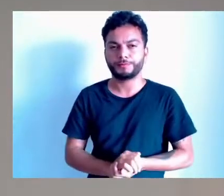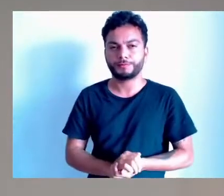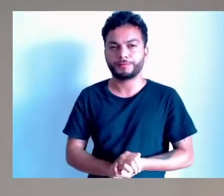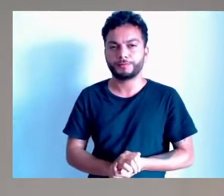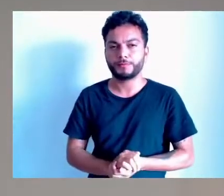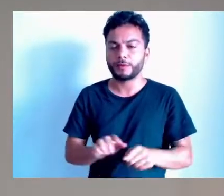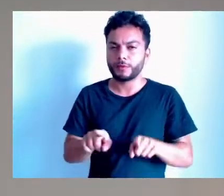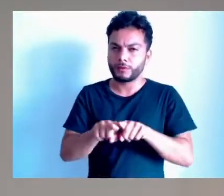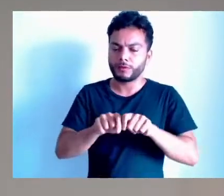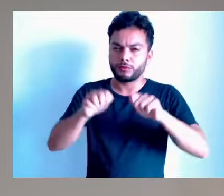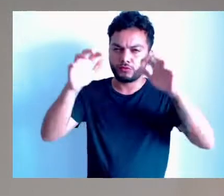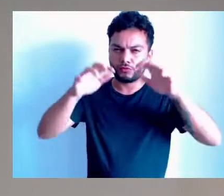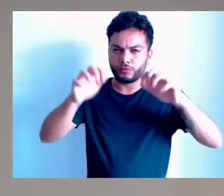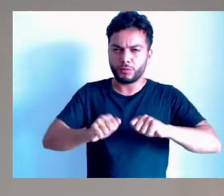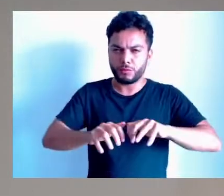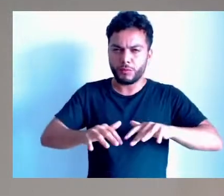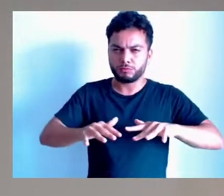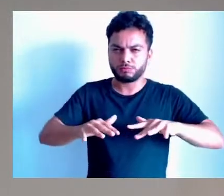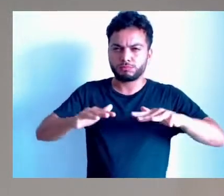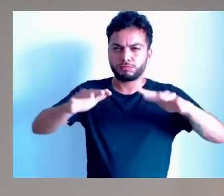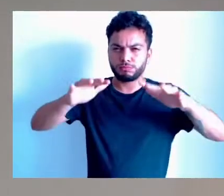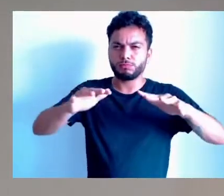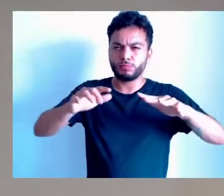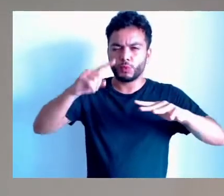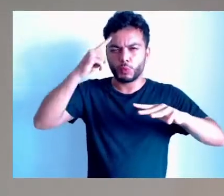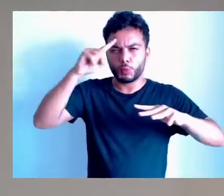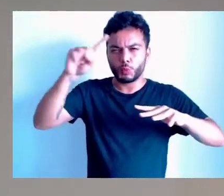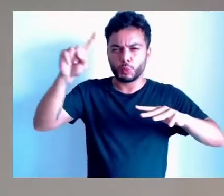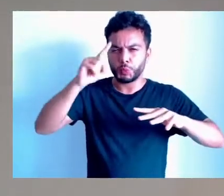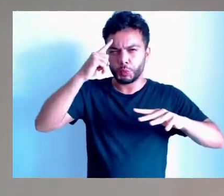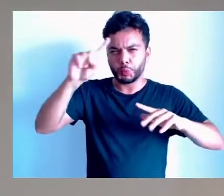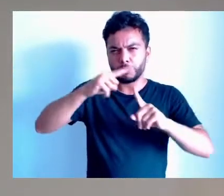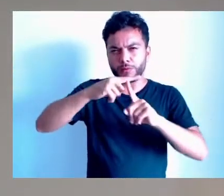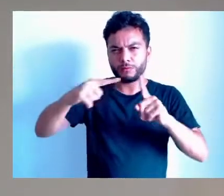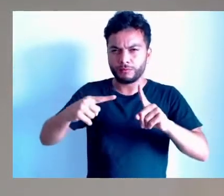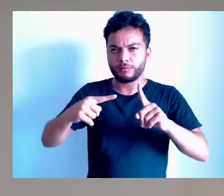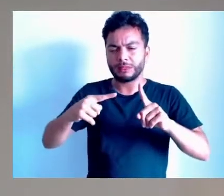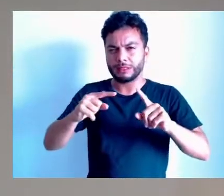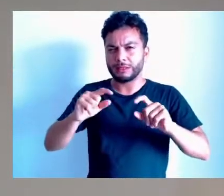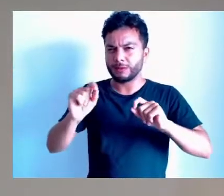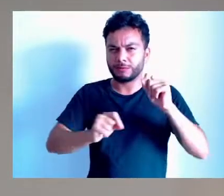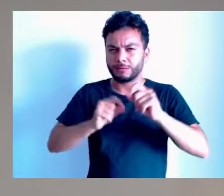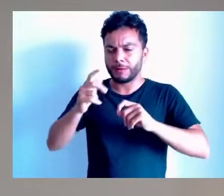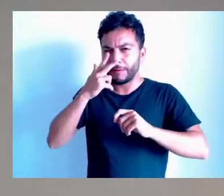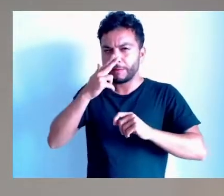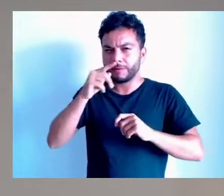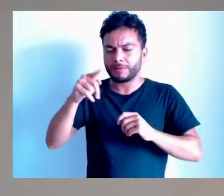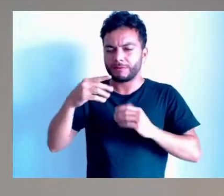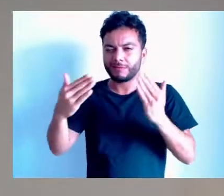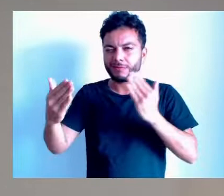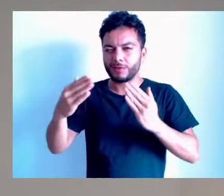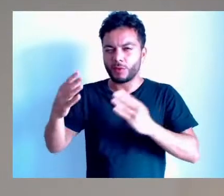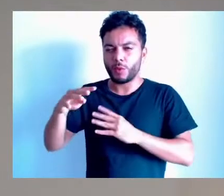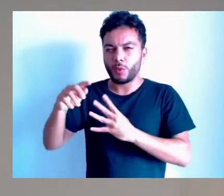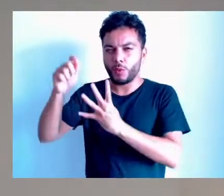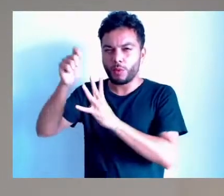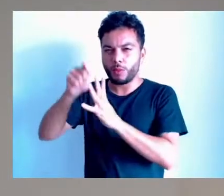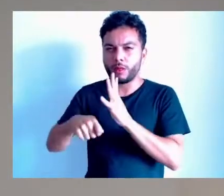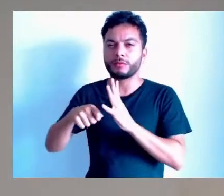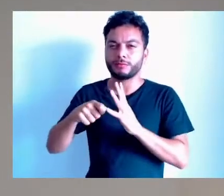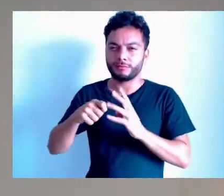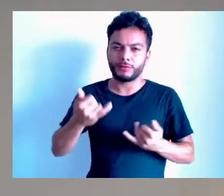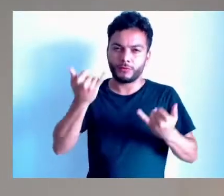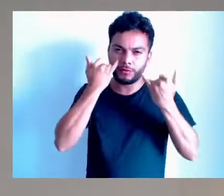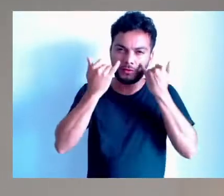acho que choveu em um dia, um dia e meio, que era para chover em quatro meses, segundo informações. Então, acho que agora não adianta